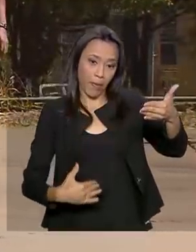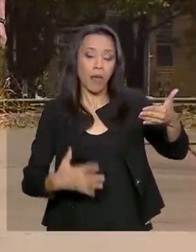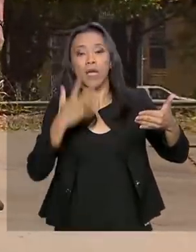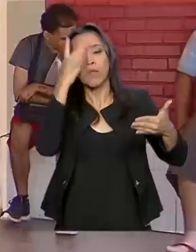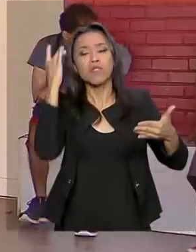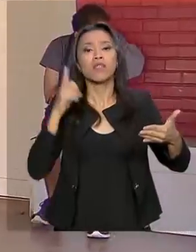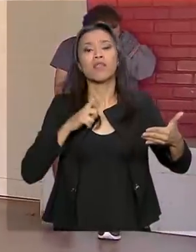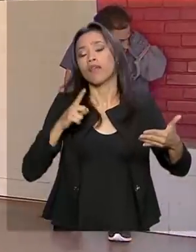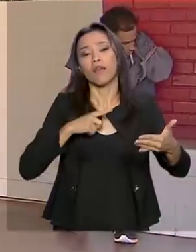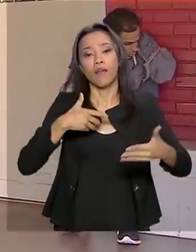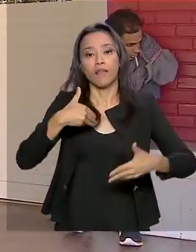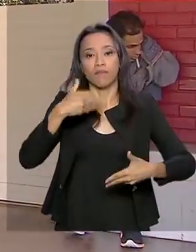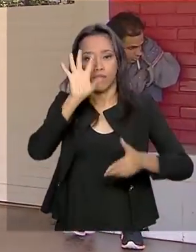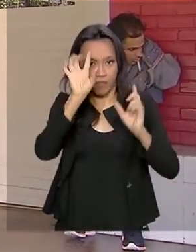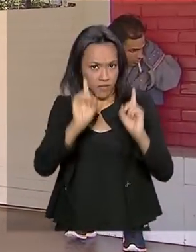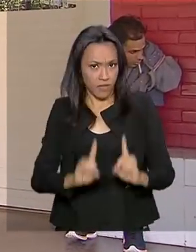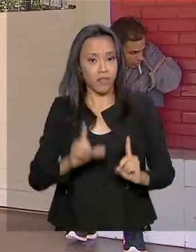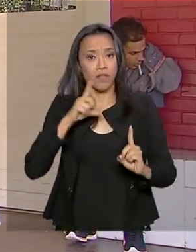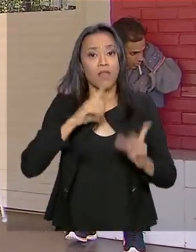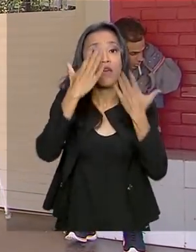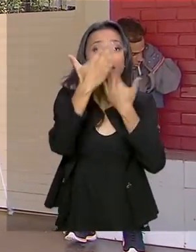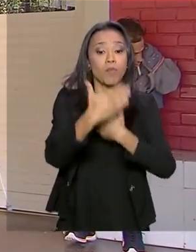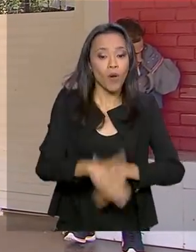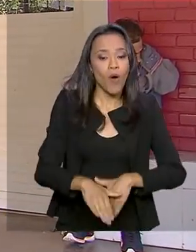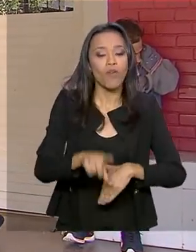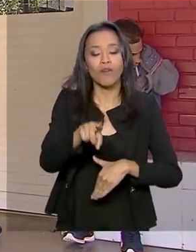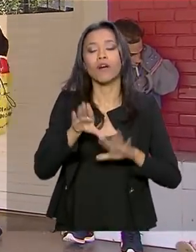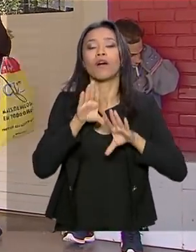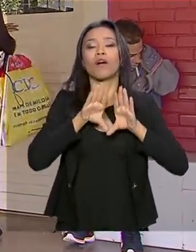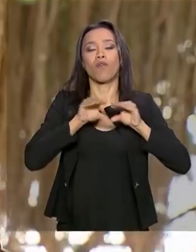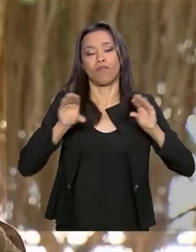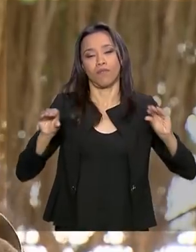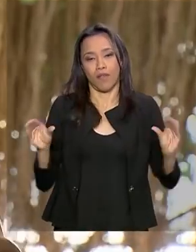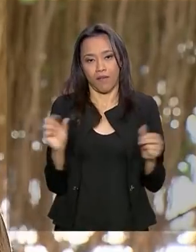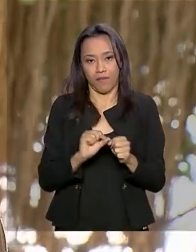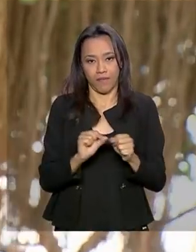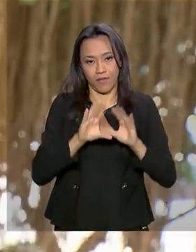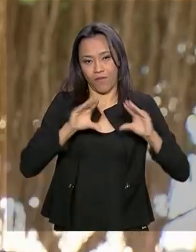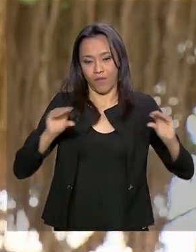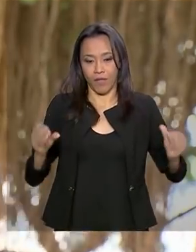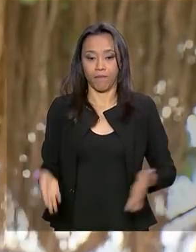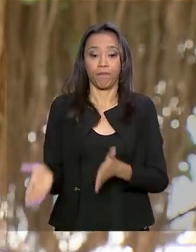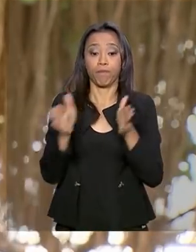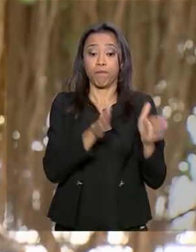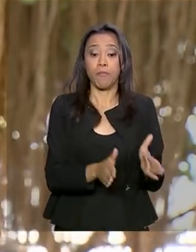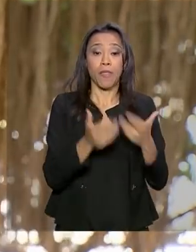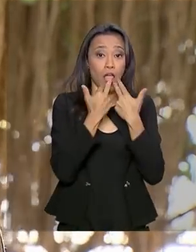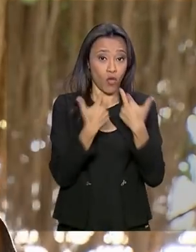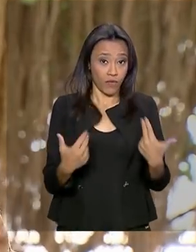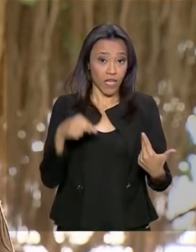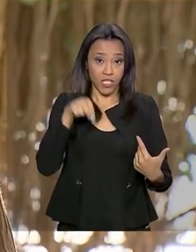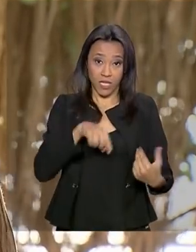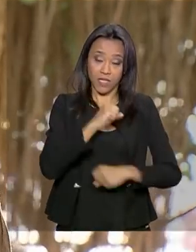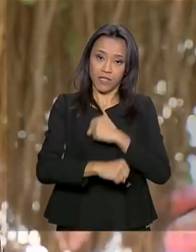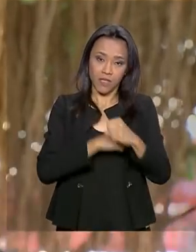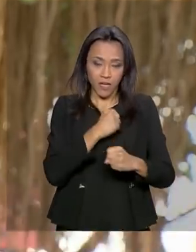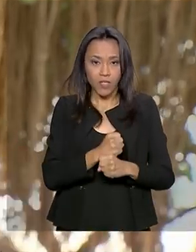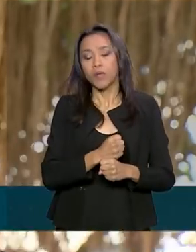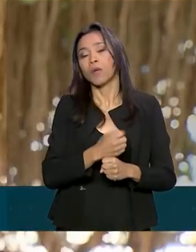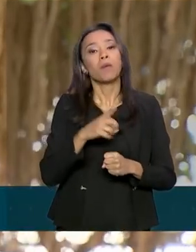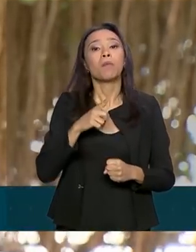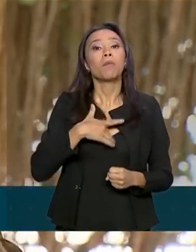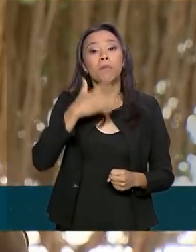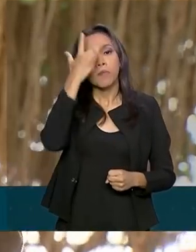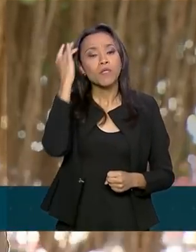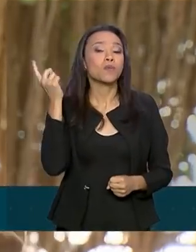deficiência realizem as provas com comodidade. A novidade na edição deste ano é que candidatos com deficiência